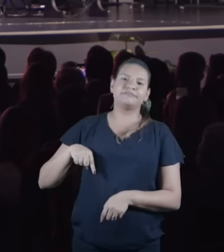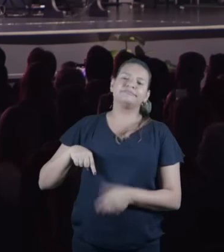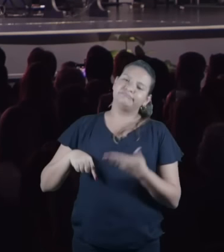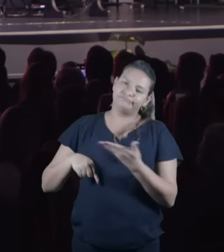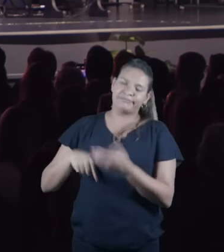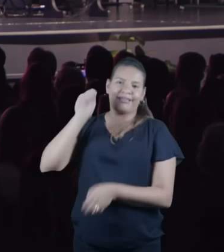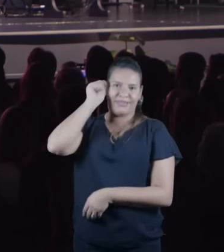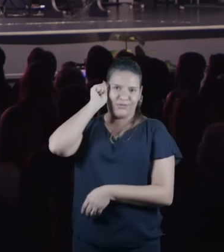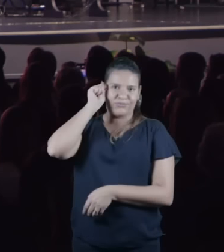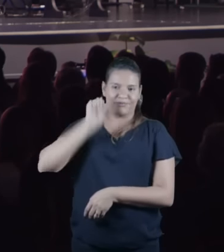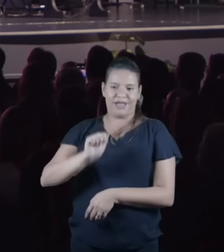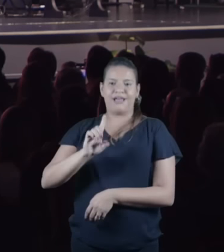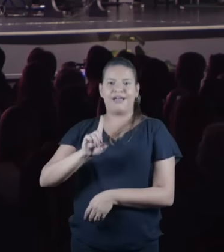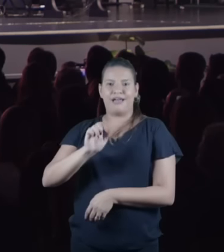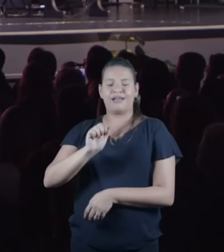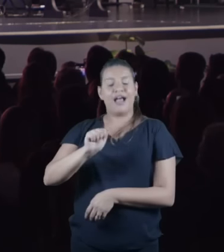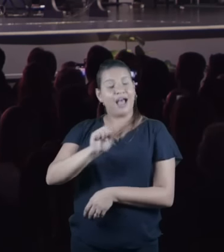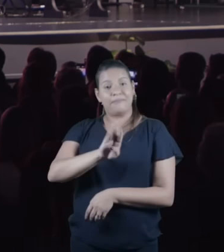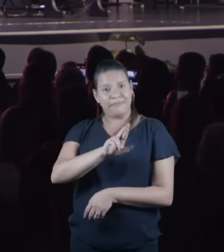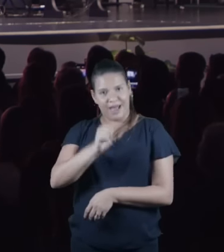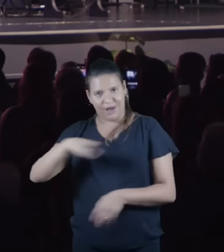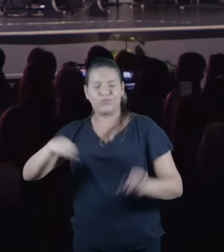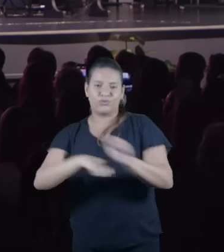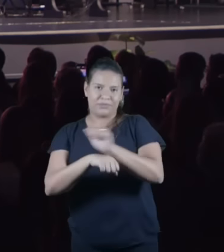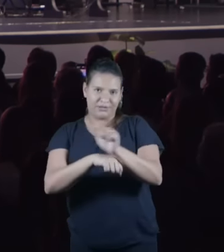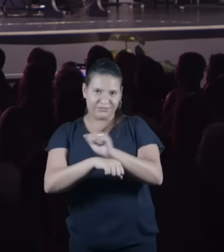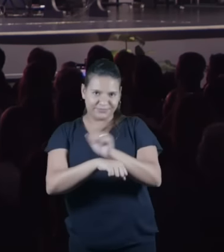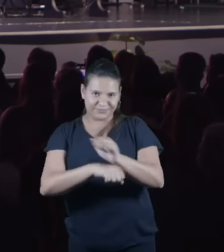Eu quero ler primeiro aqui essa passagem para vocês.